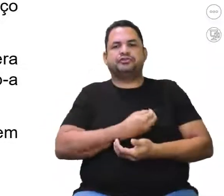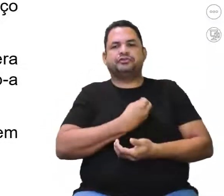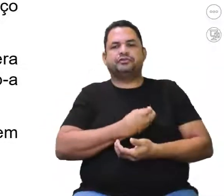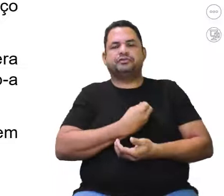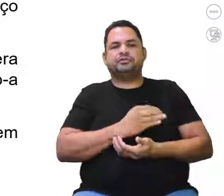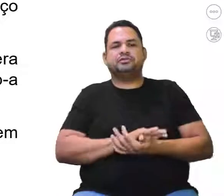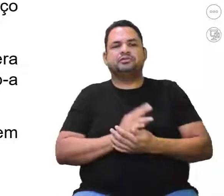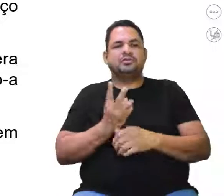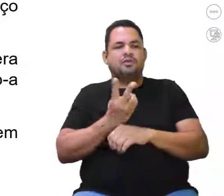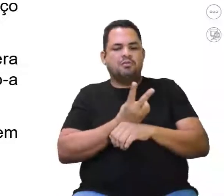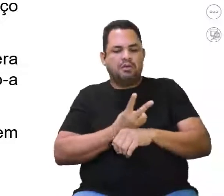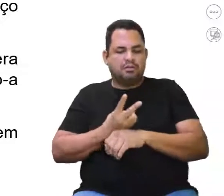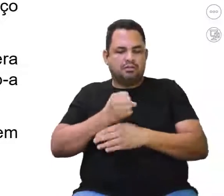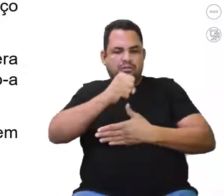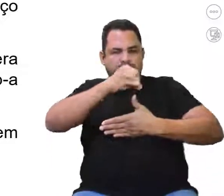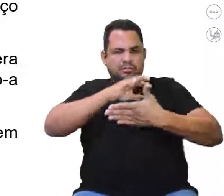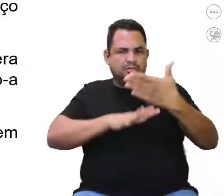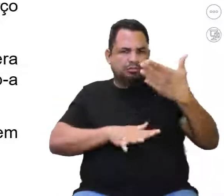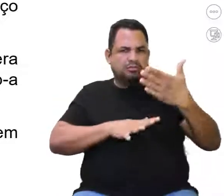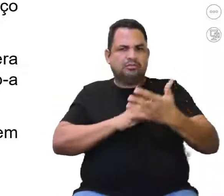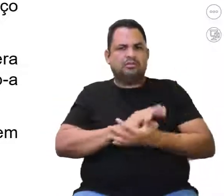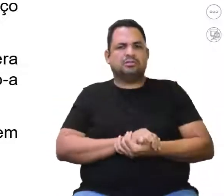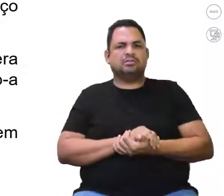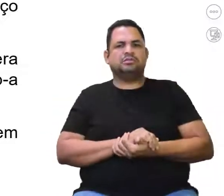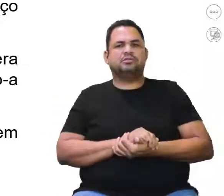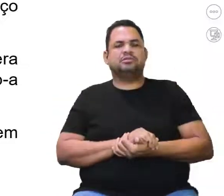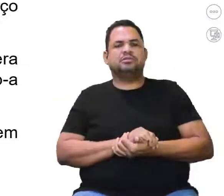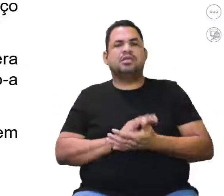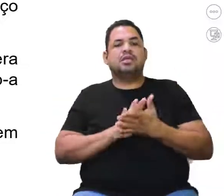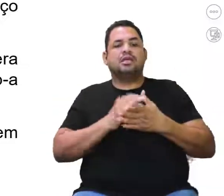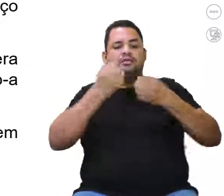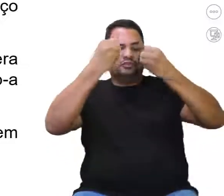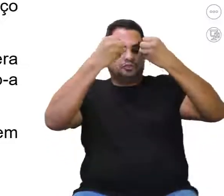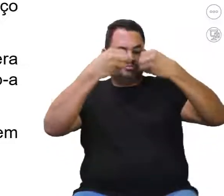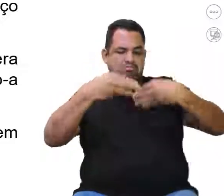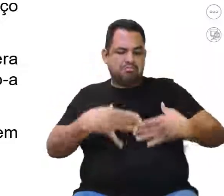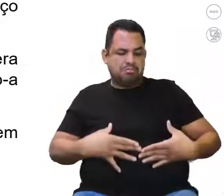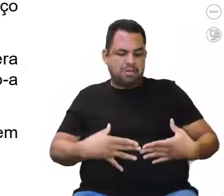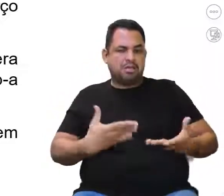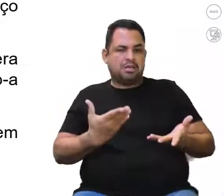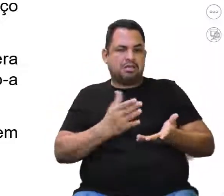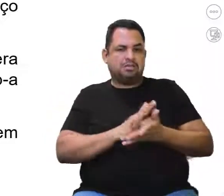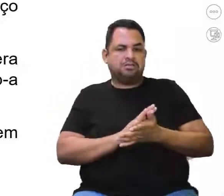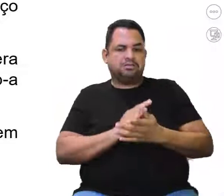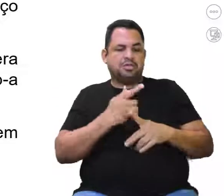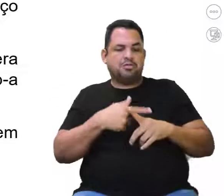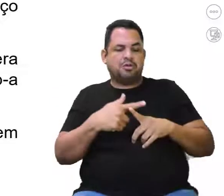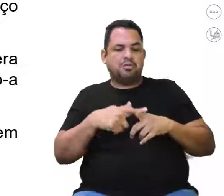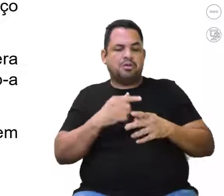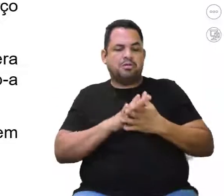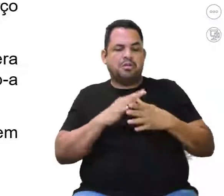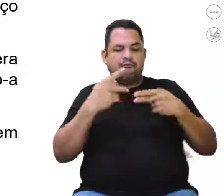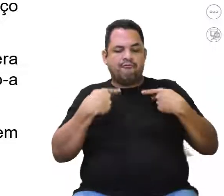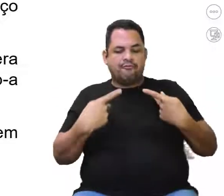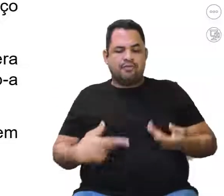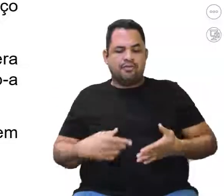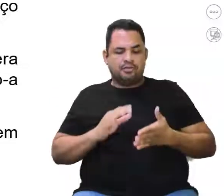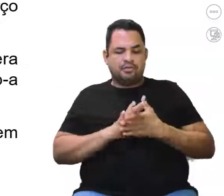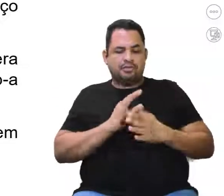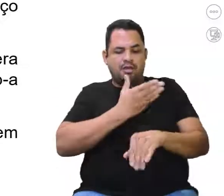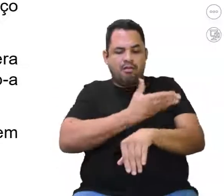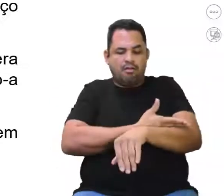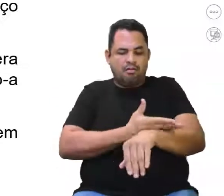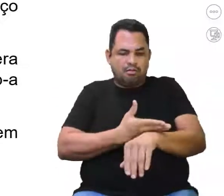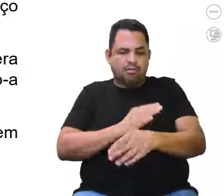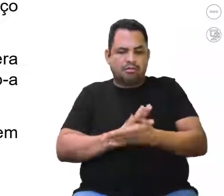eu vou buscar na alternativa é algo que justifica esse problema físico habitual que ocasiona